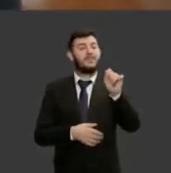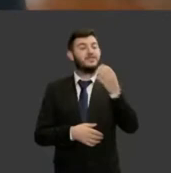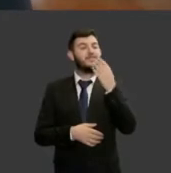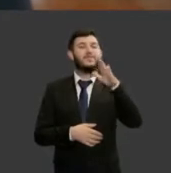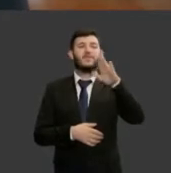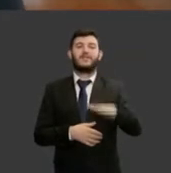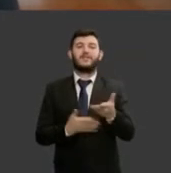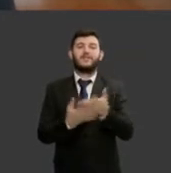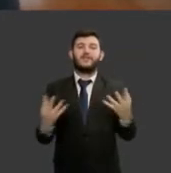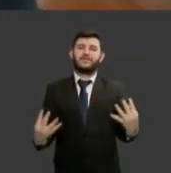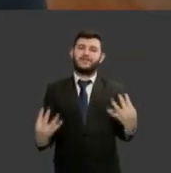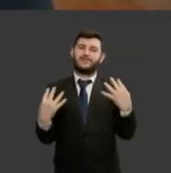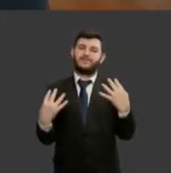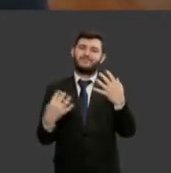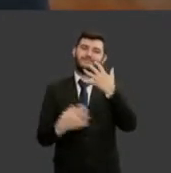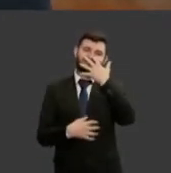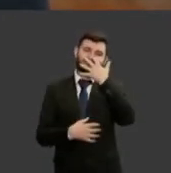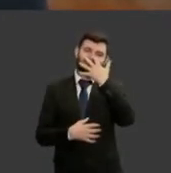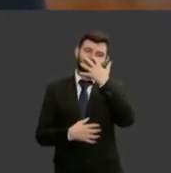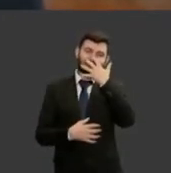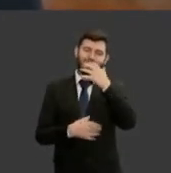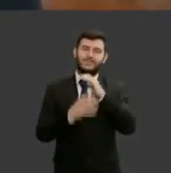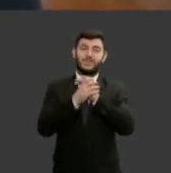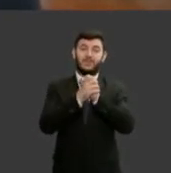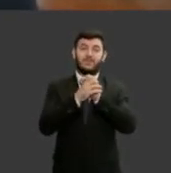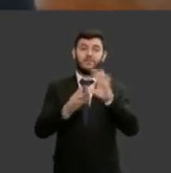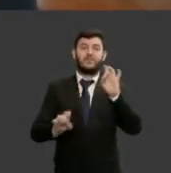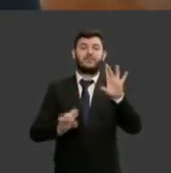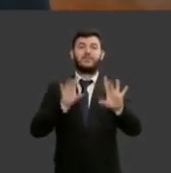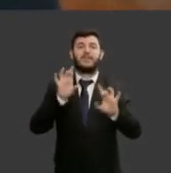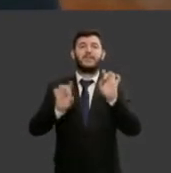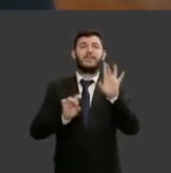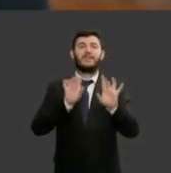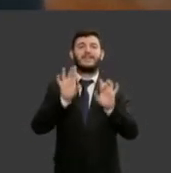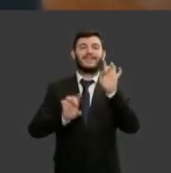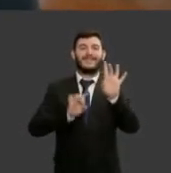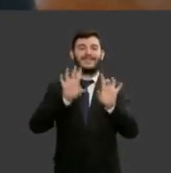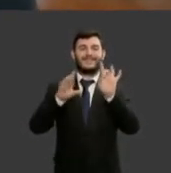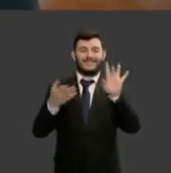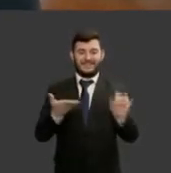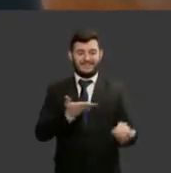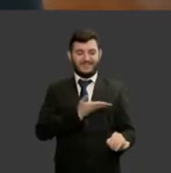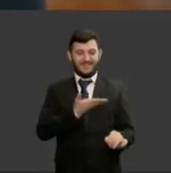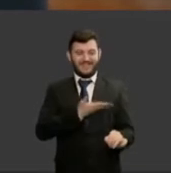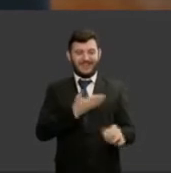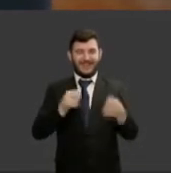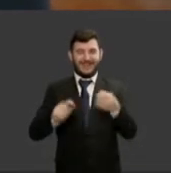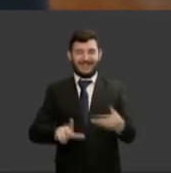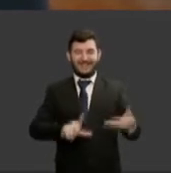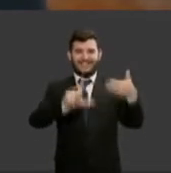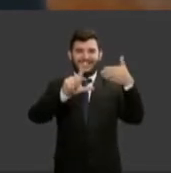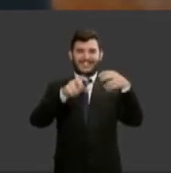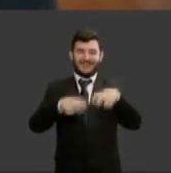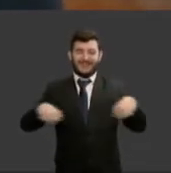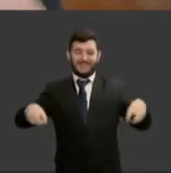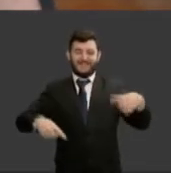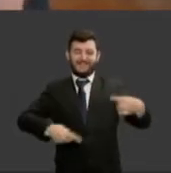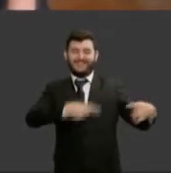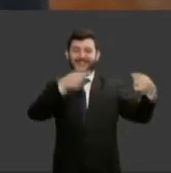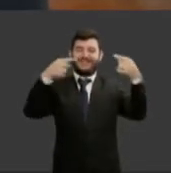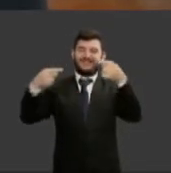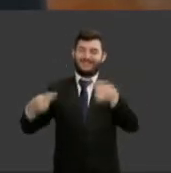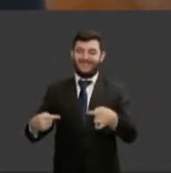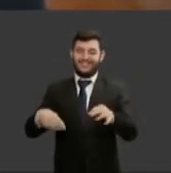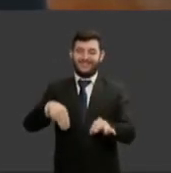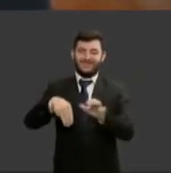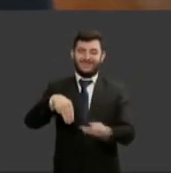nos assistindo um cumprimento muito especial inicialmente aqui as minhas colegas de painel ministra Laurita Vaz já que vai